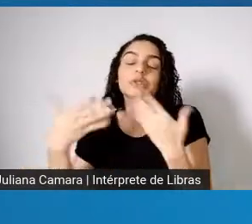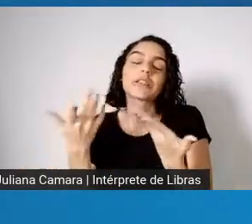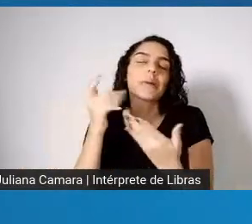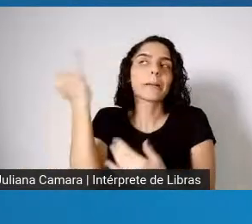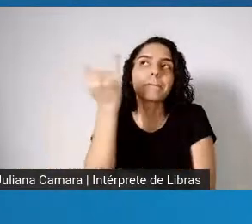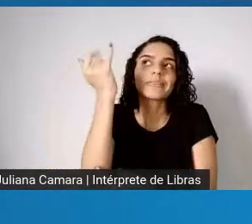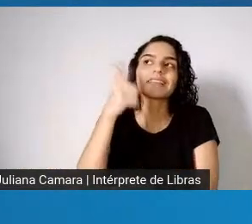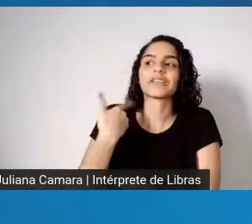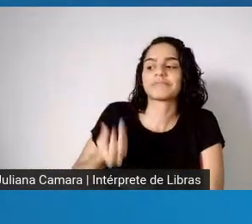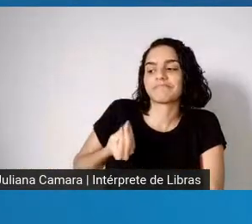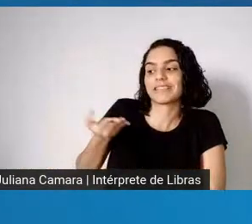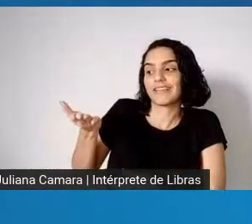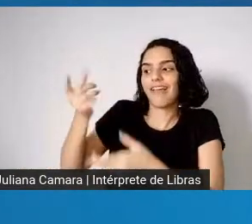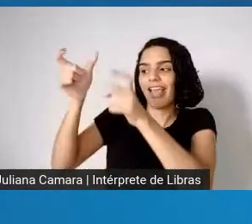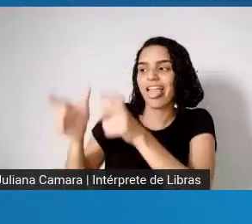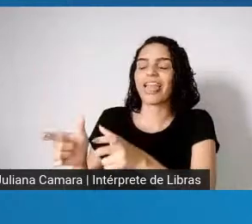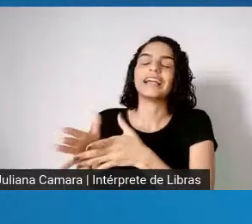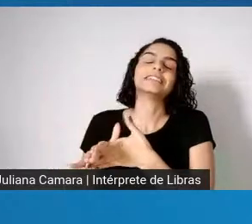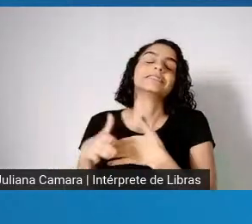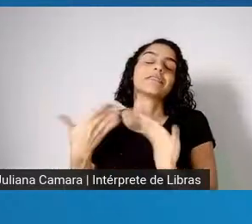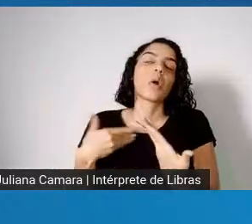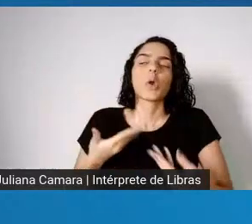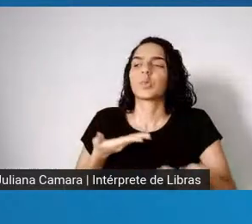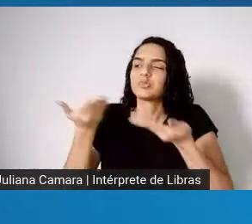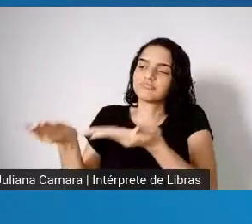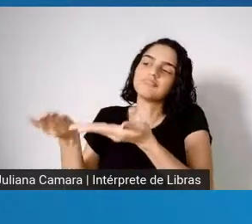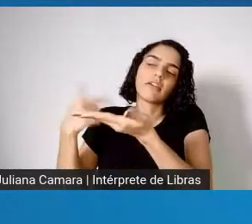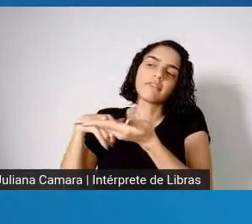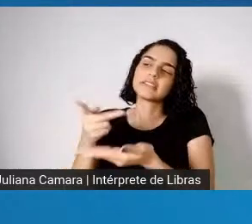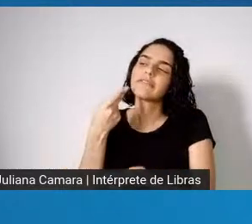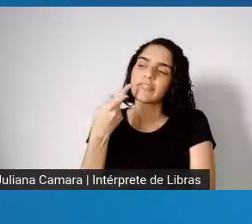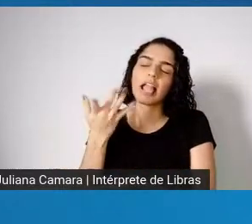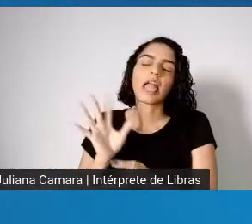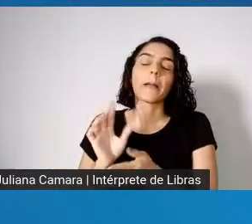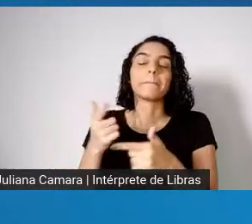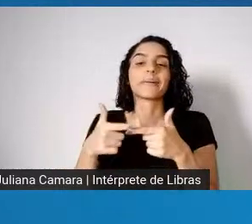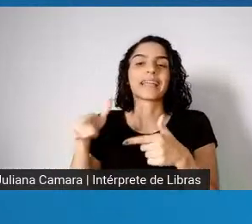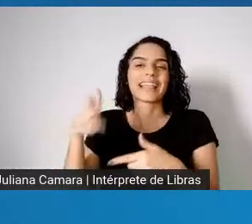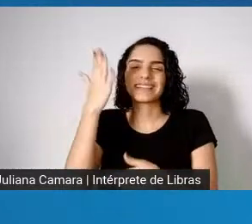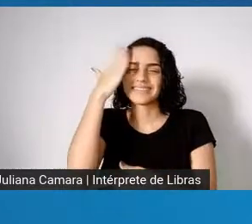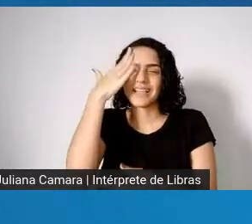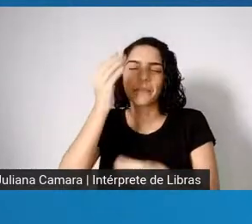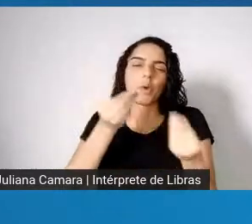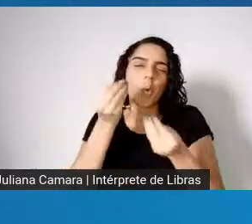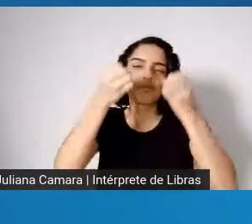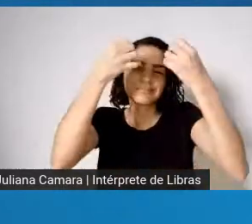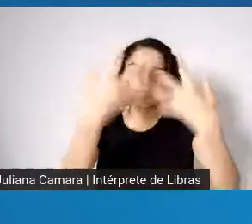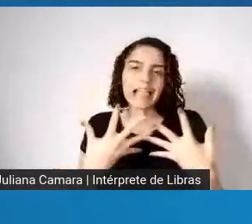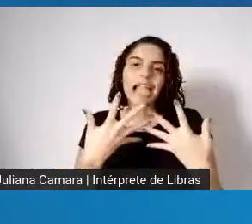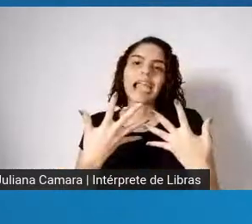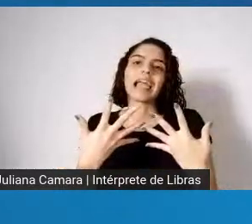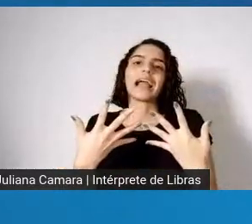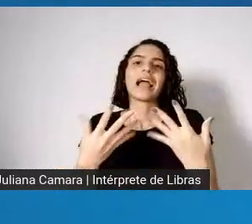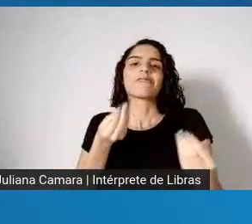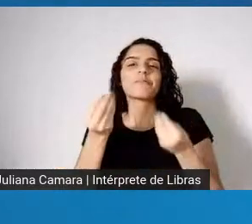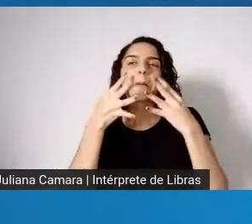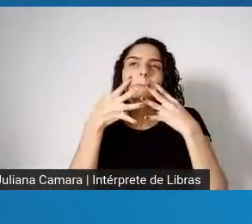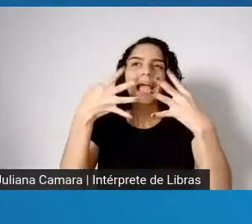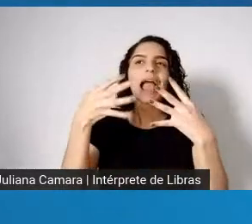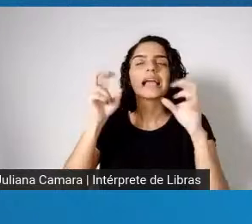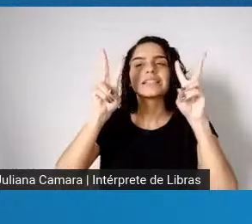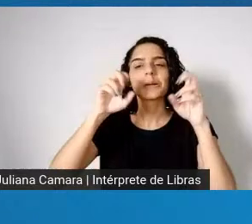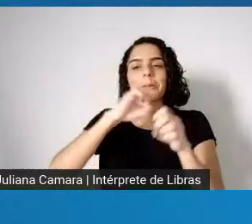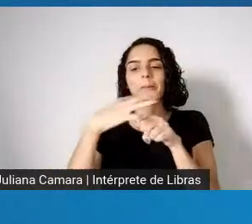conosco, e eu vou passar a palavra para ele, porque ele, mais do que ninguém, saberá aqui expor, fazer uma exposição sobre a pandemia.